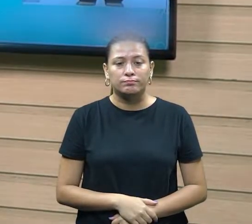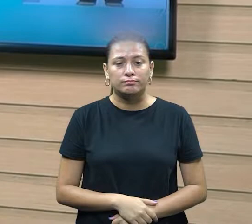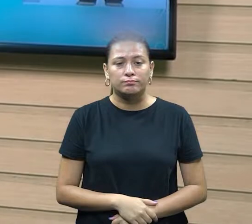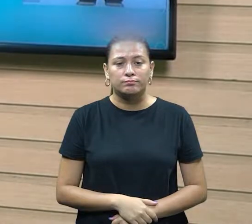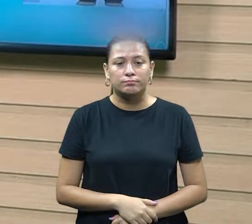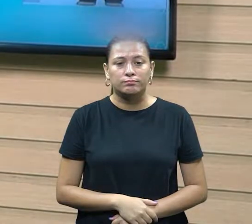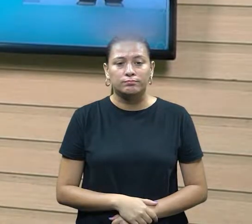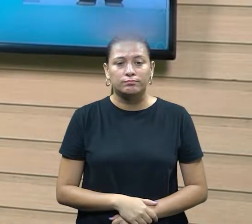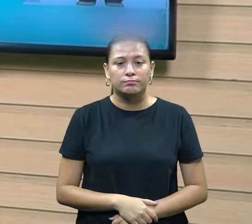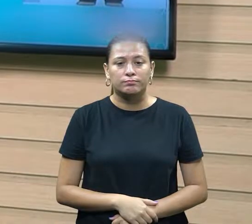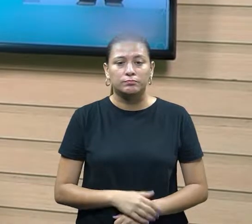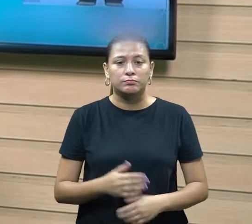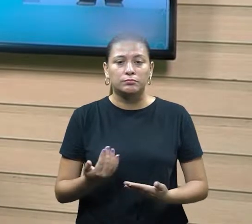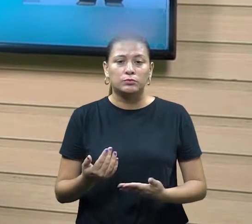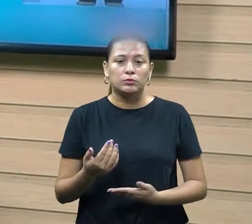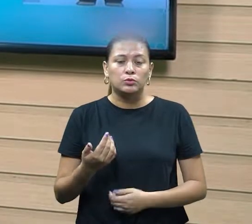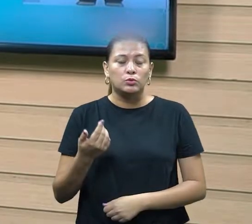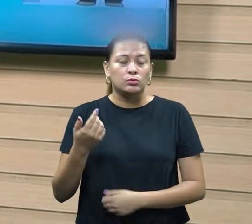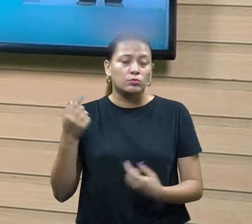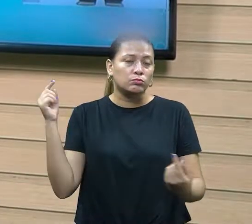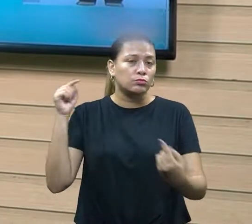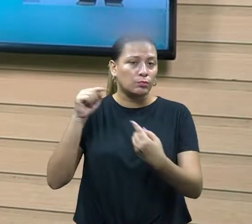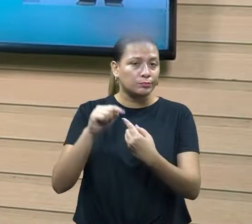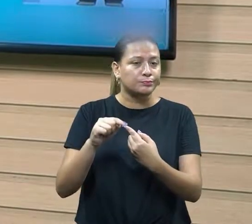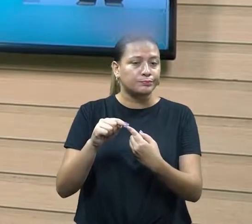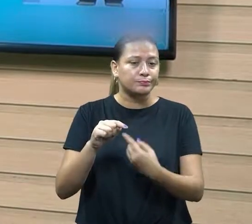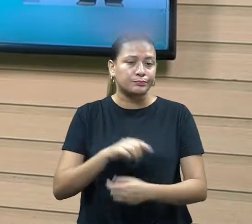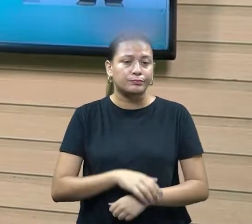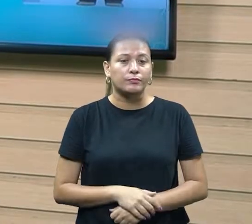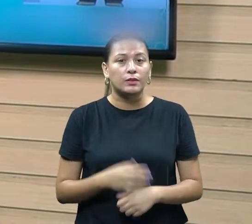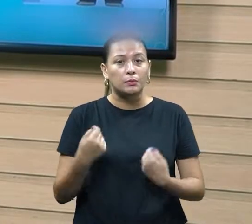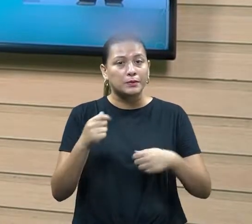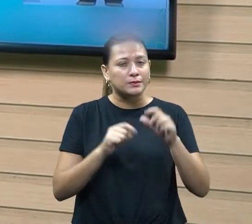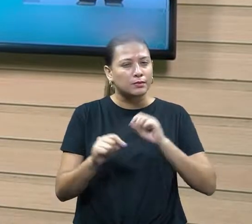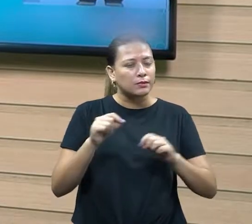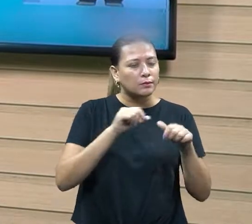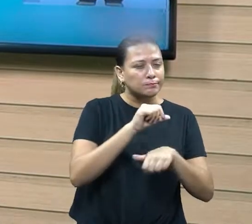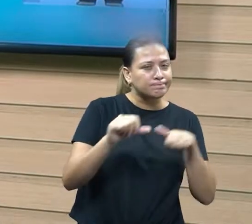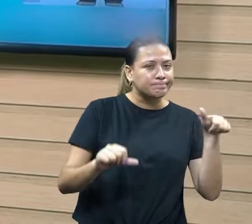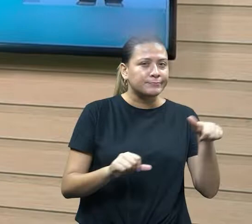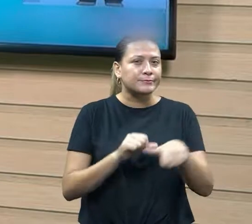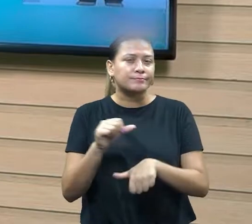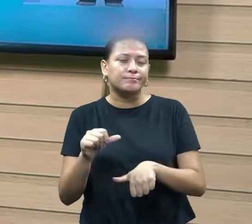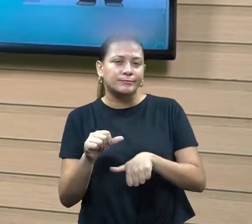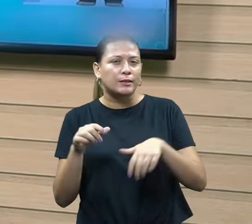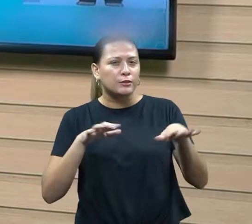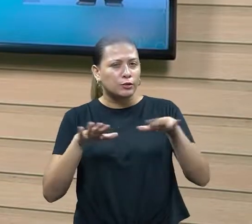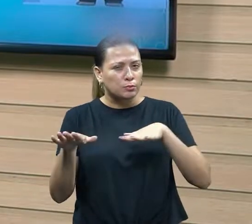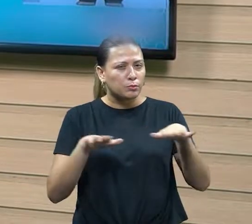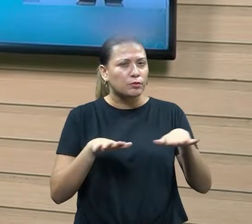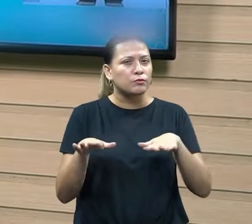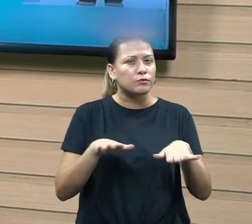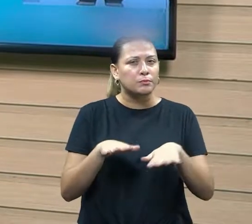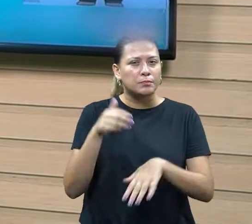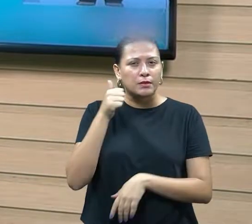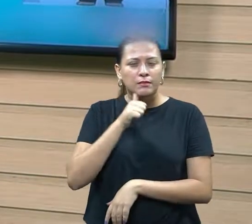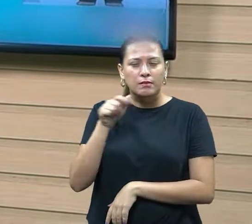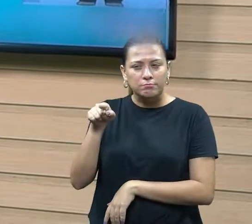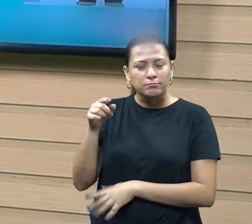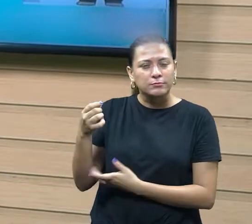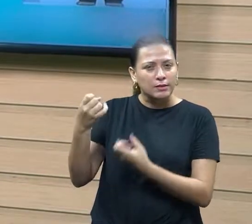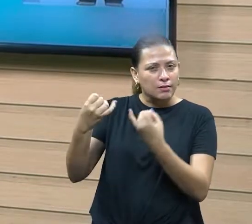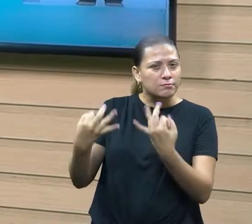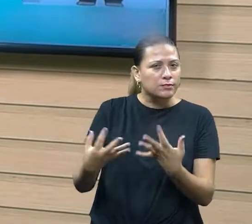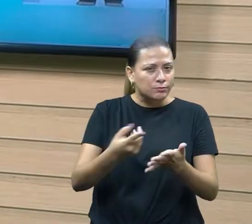Então, se eu buscar atingir aquilo, muitas das vezes eu preciso ser flexível. E aquele movimento que a casa já trouxe para nós.